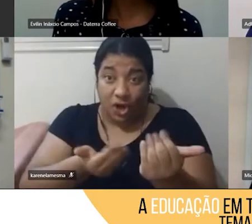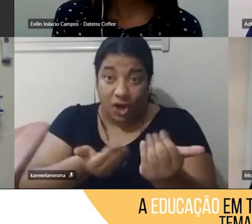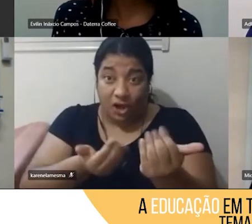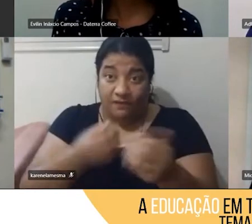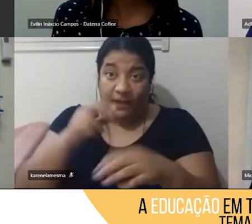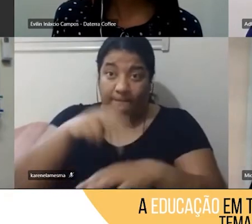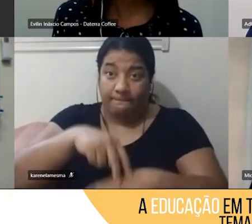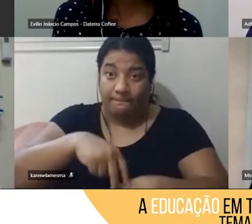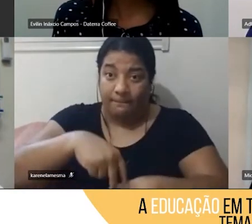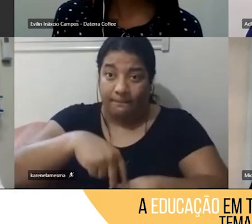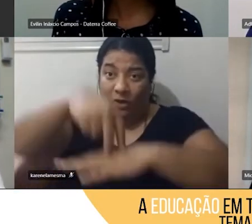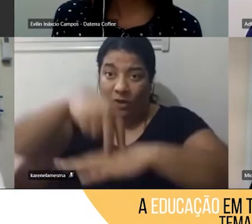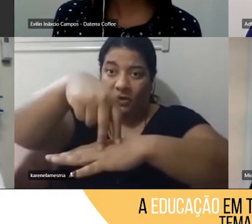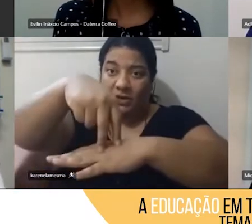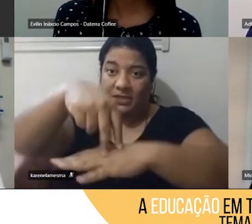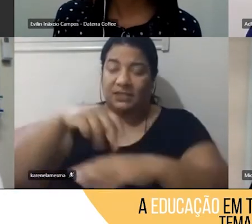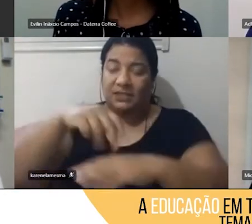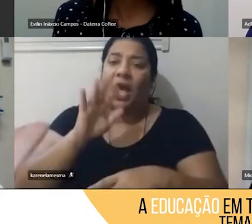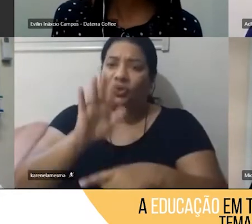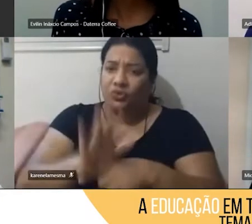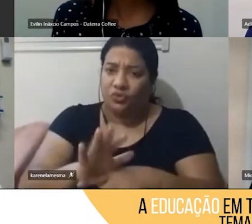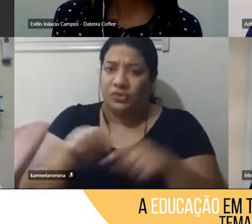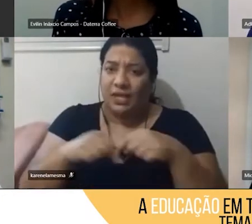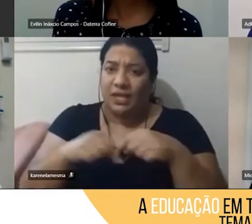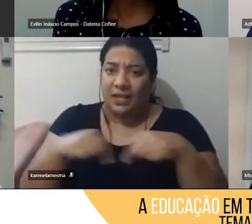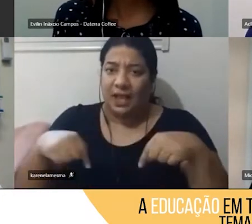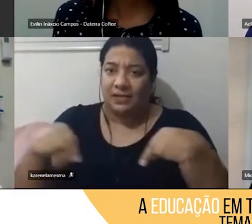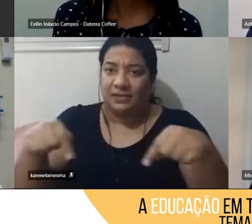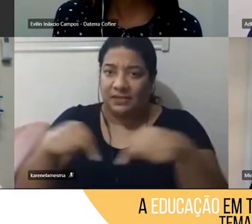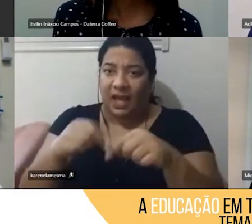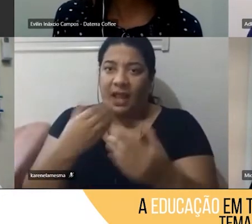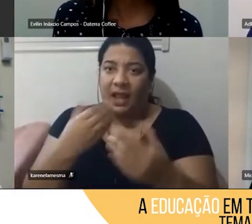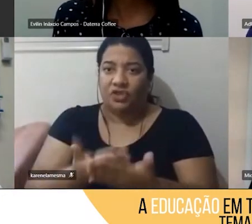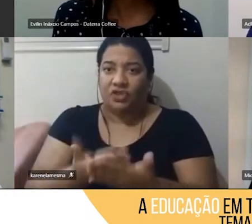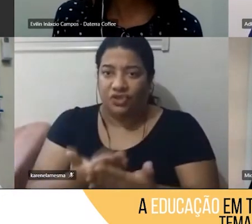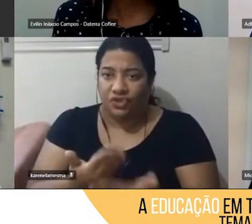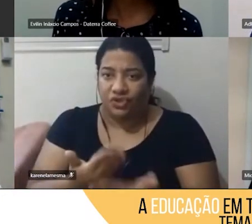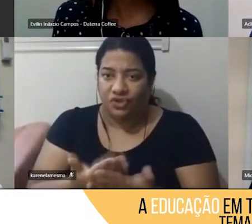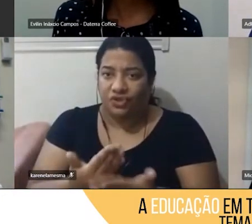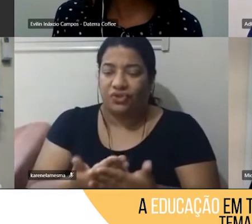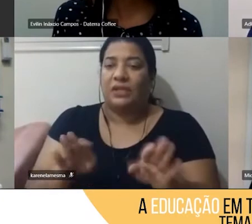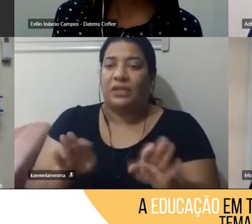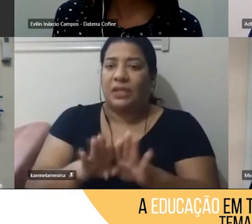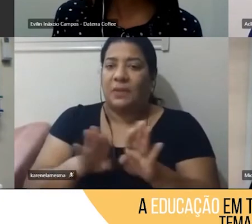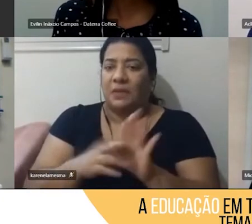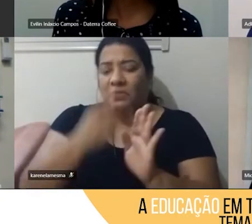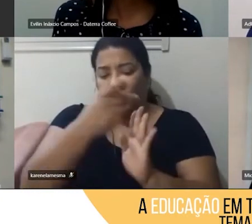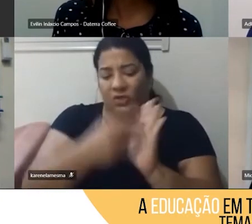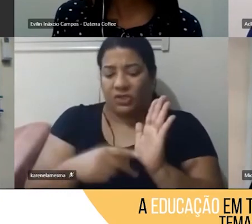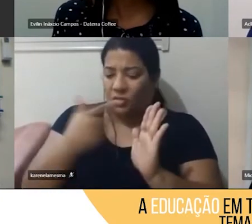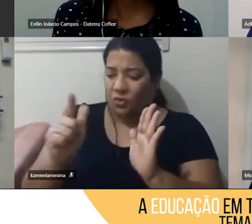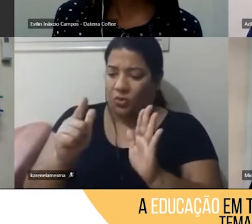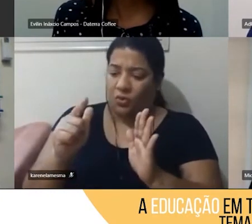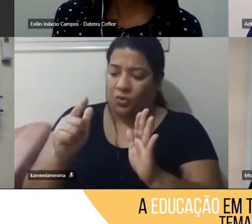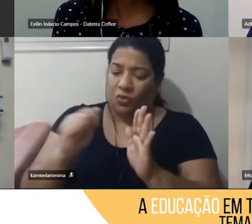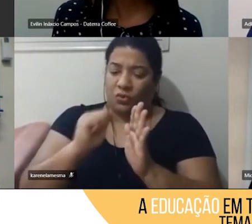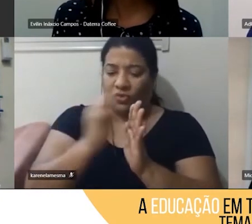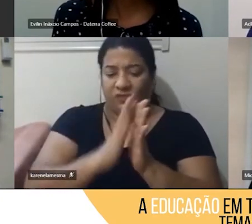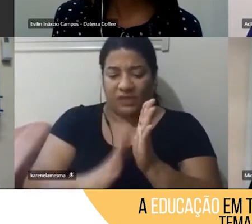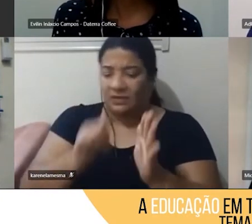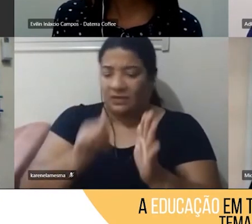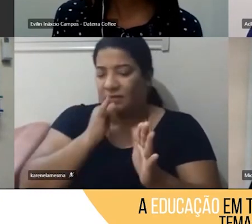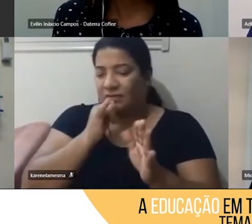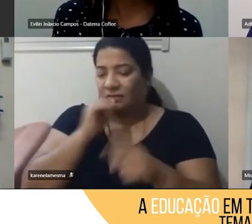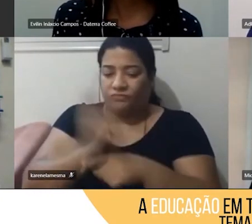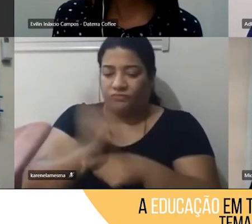seja na sala de aula, seja para atividades em outros projetos, monitorias, monitoria